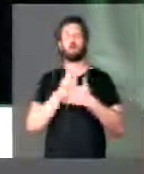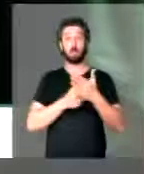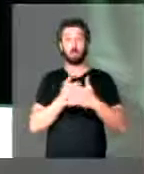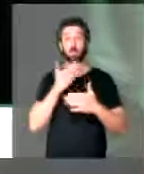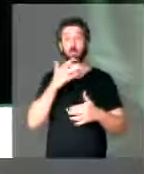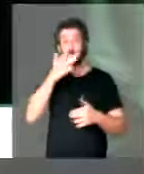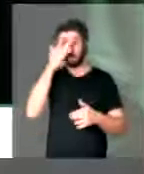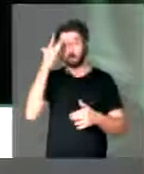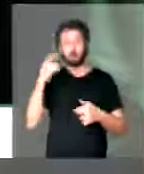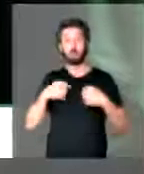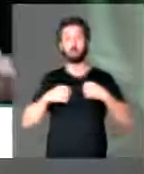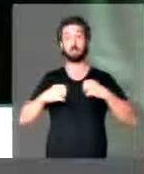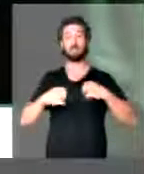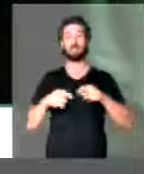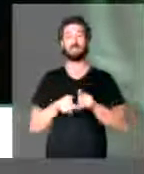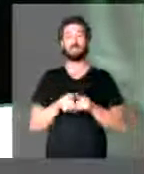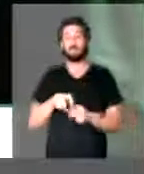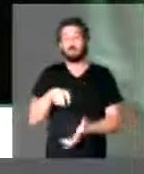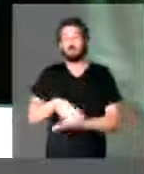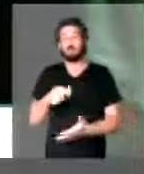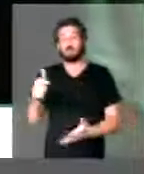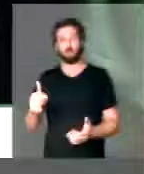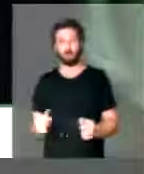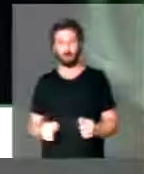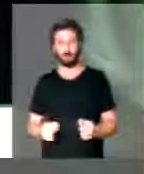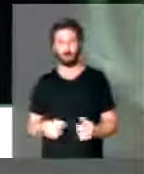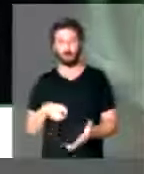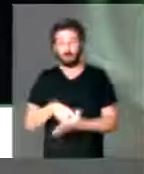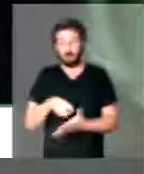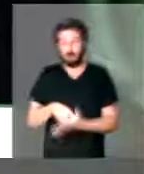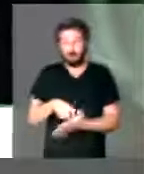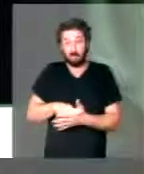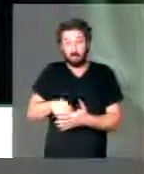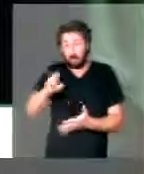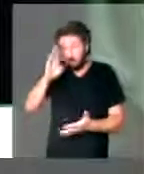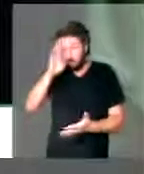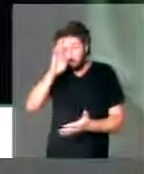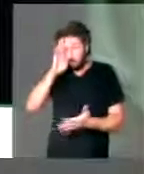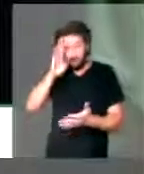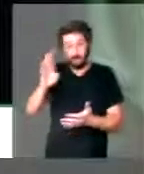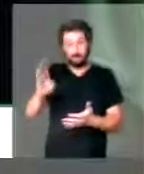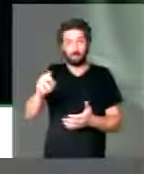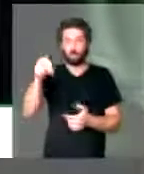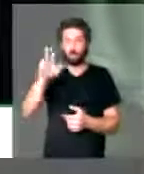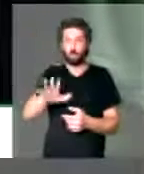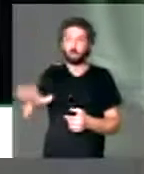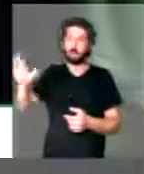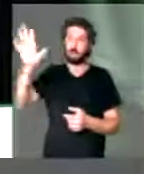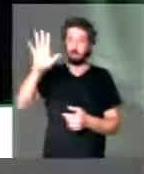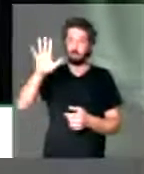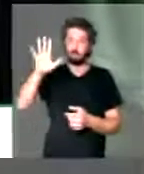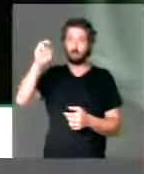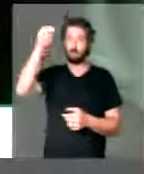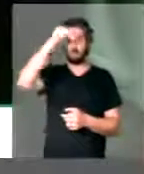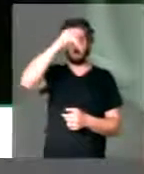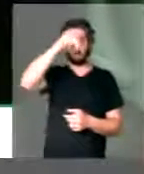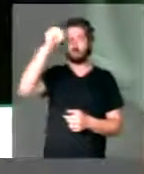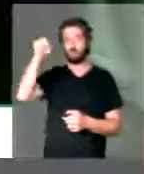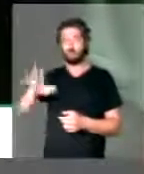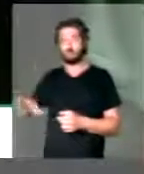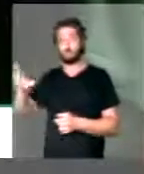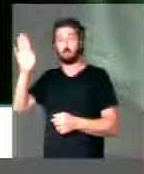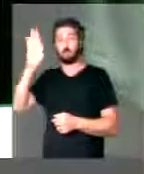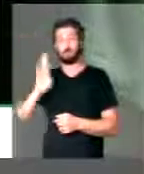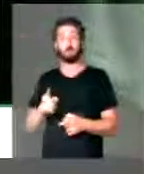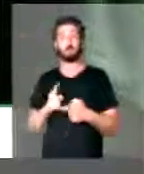trabalhadores não sejam penalizados, penalizados principalmente o Nordeste. O Norte e o Nordeste desse